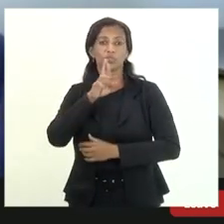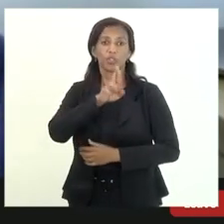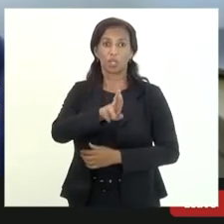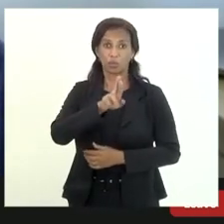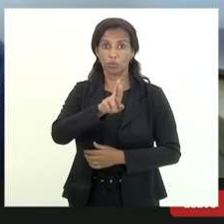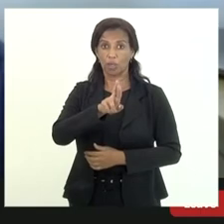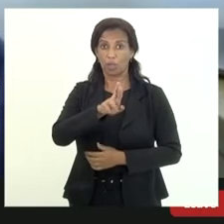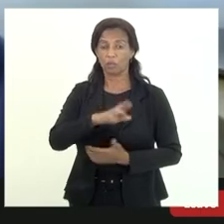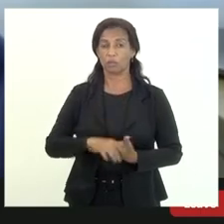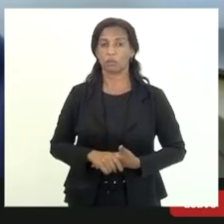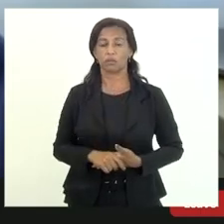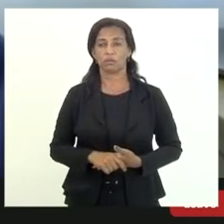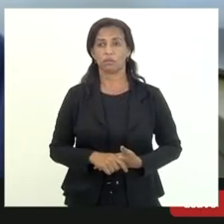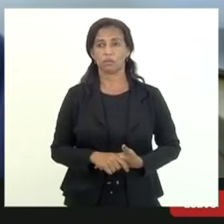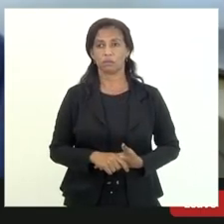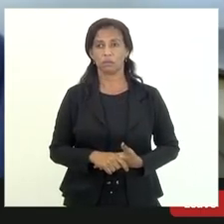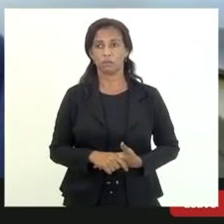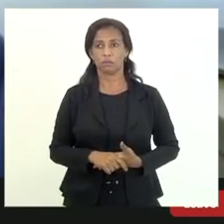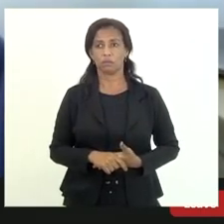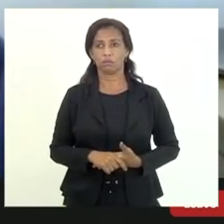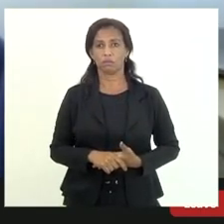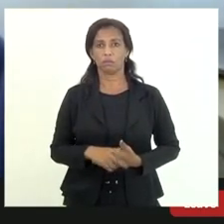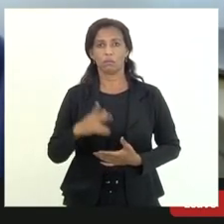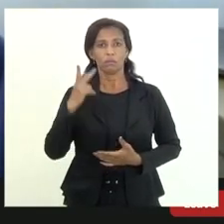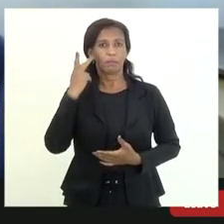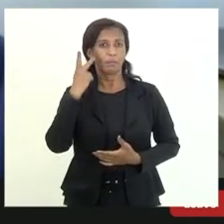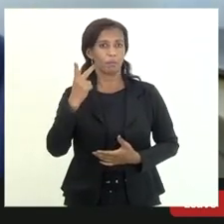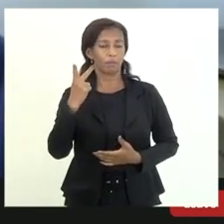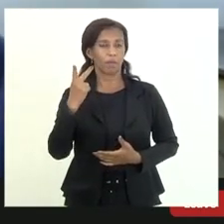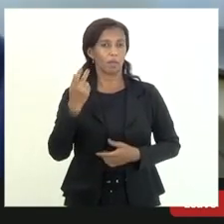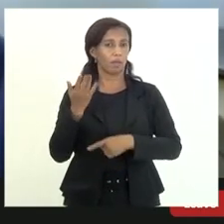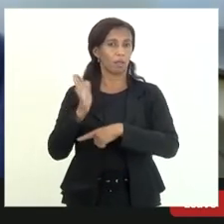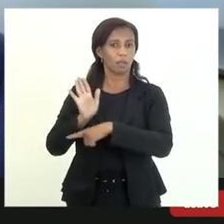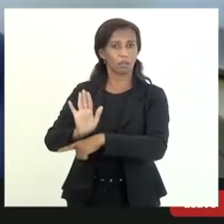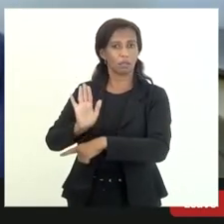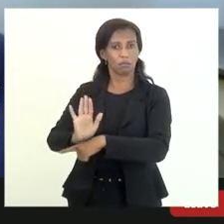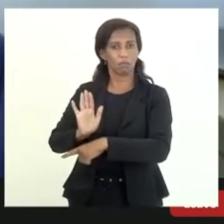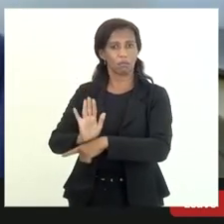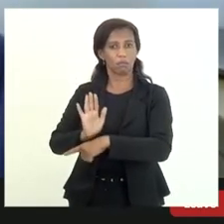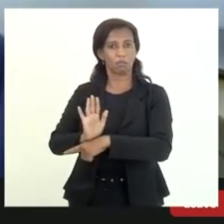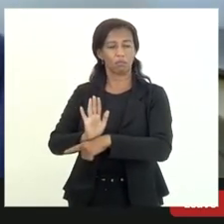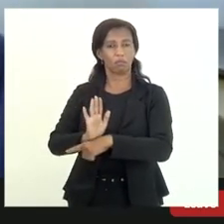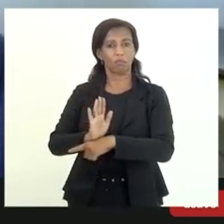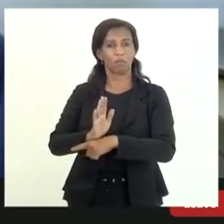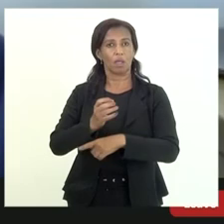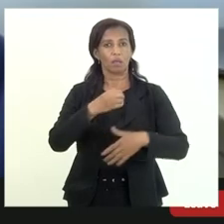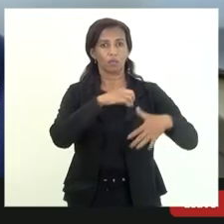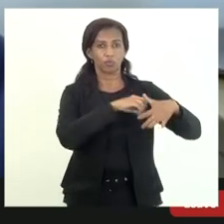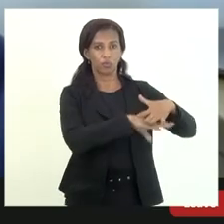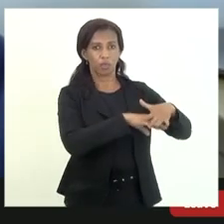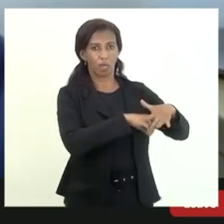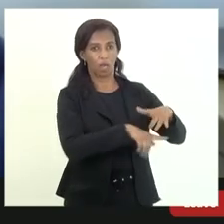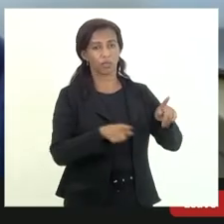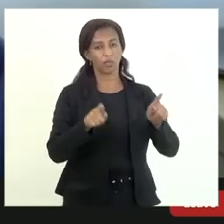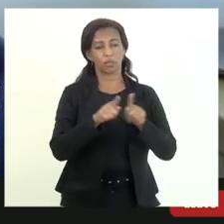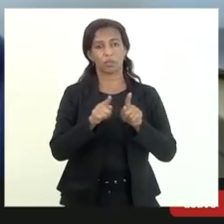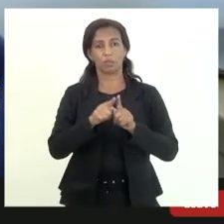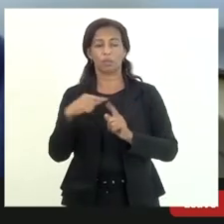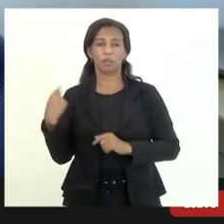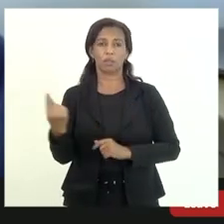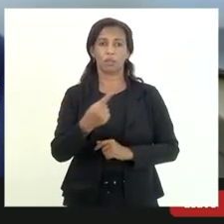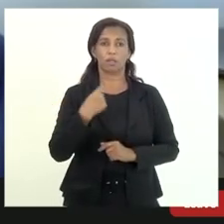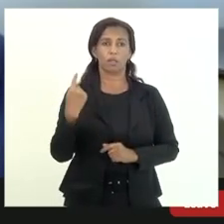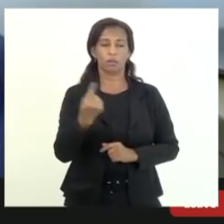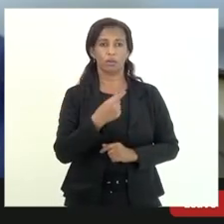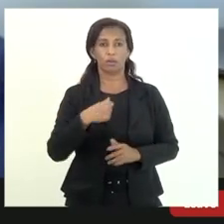para propiciar alívio de caixa e diminuição da nossa crise